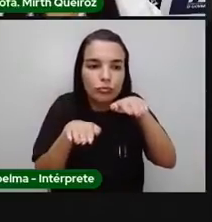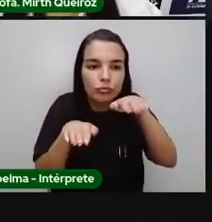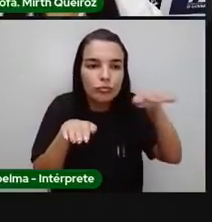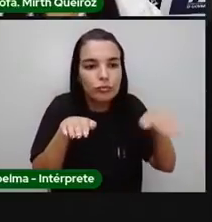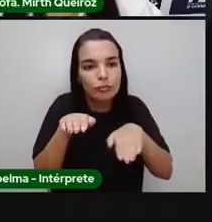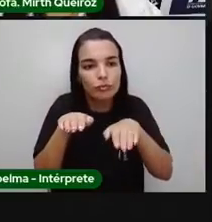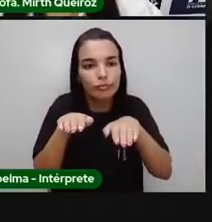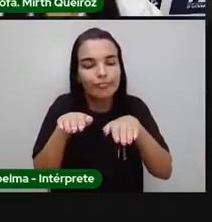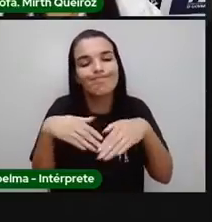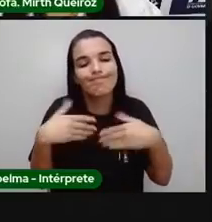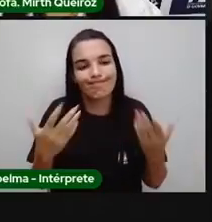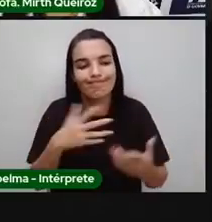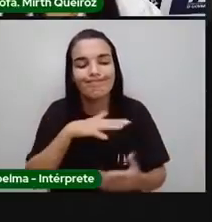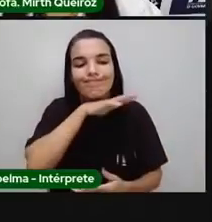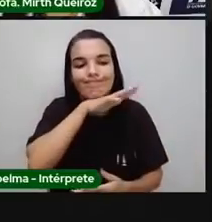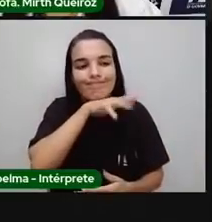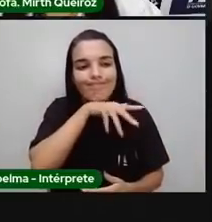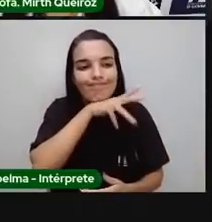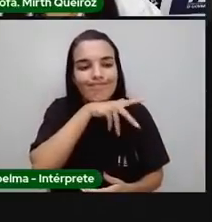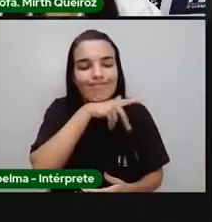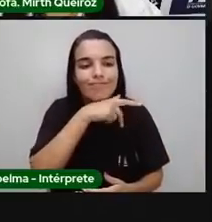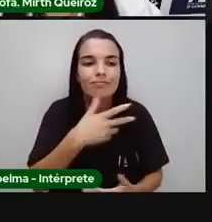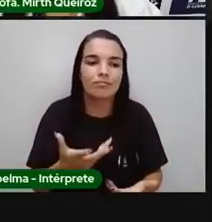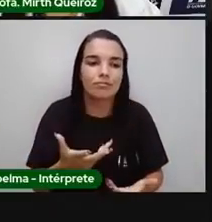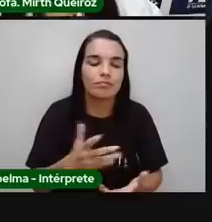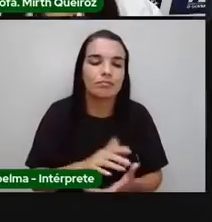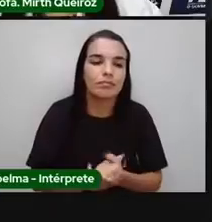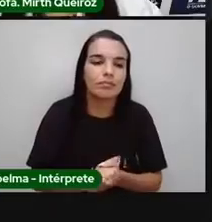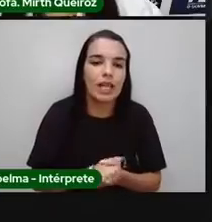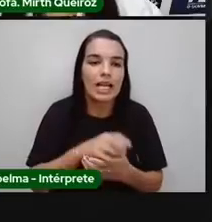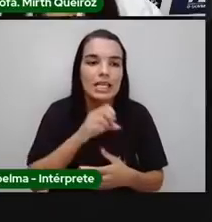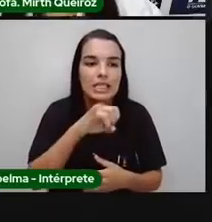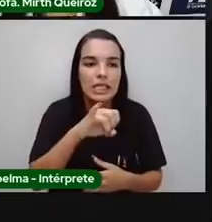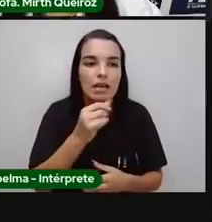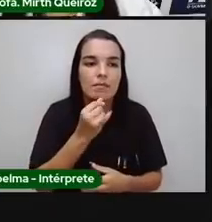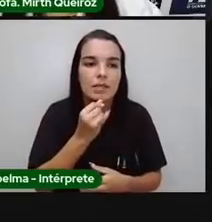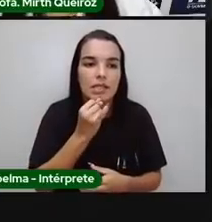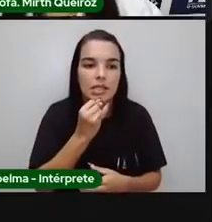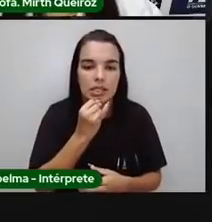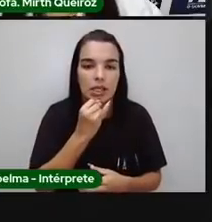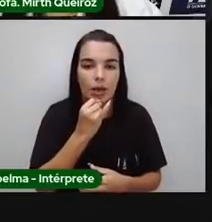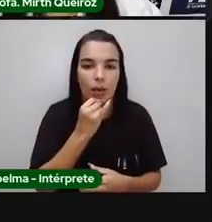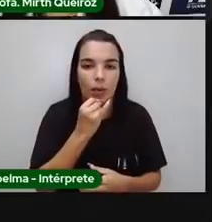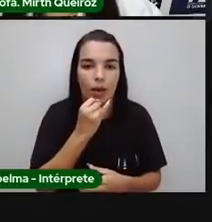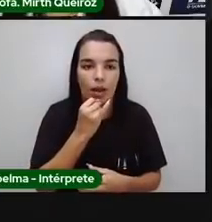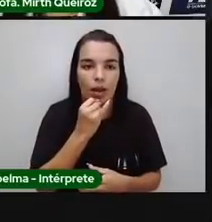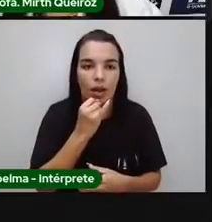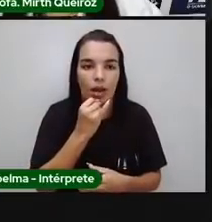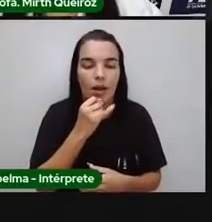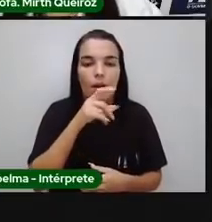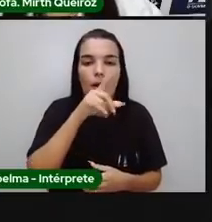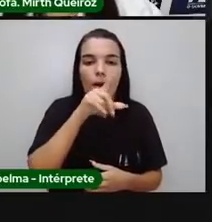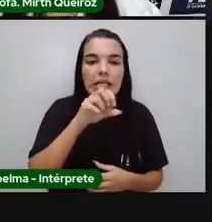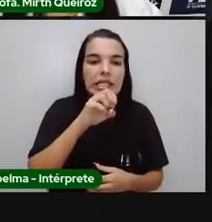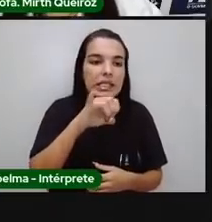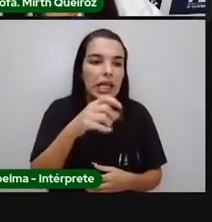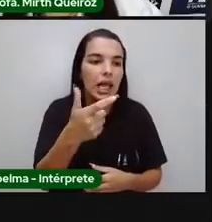exemplo, essa cobra, ela determina que a quantidade de gaviruna que vai